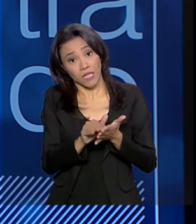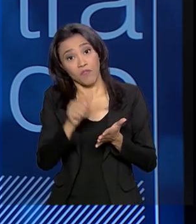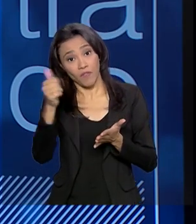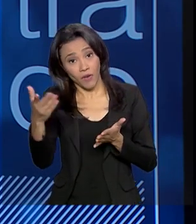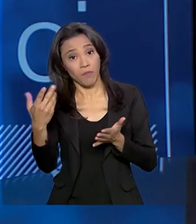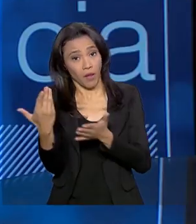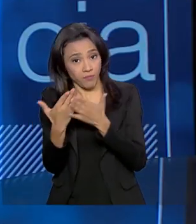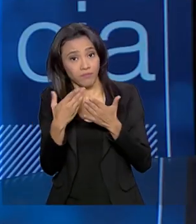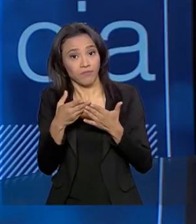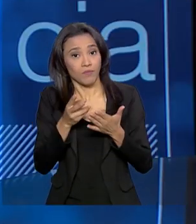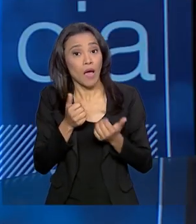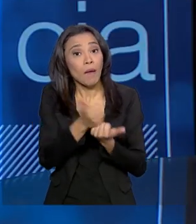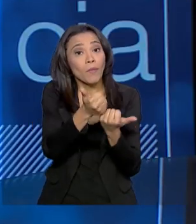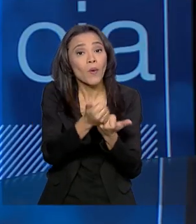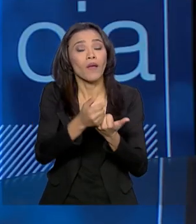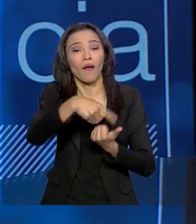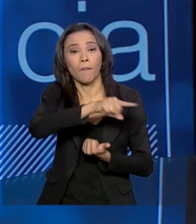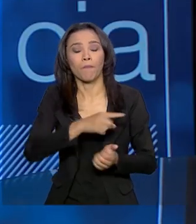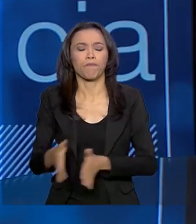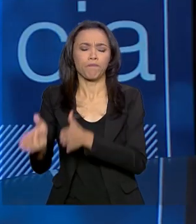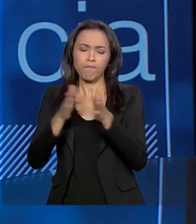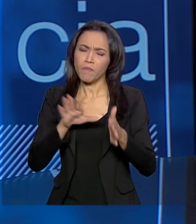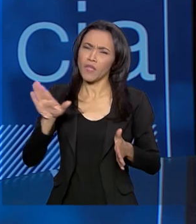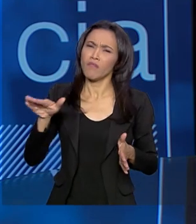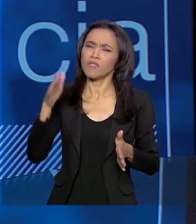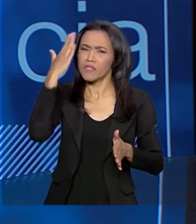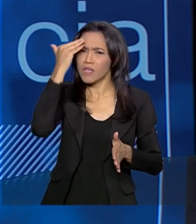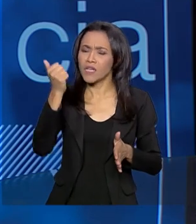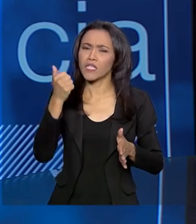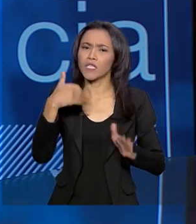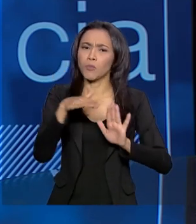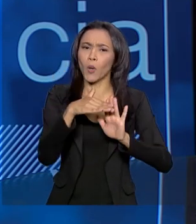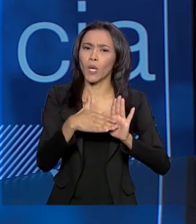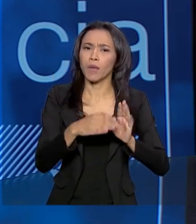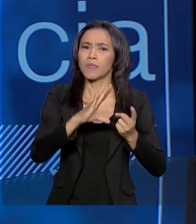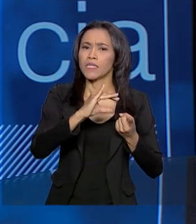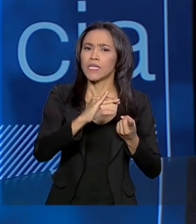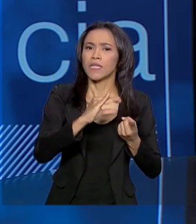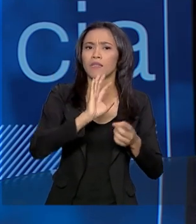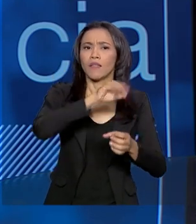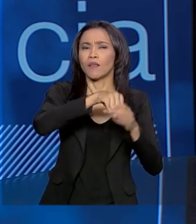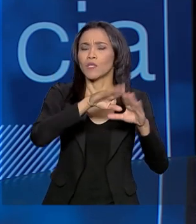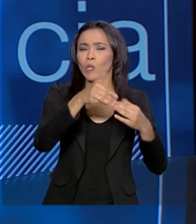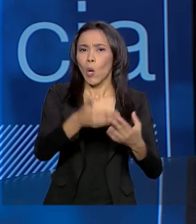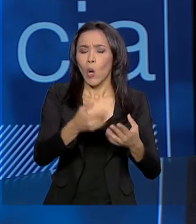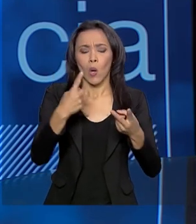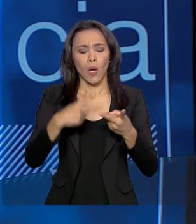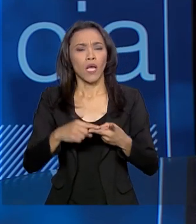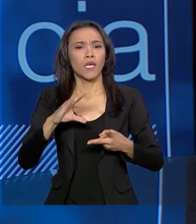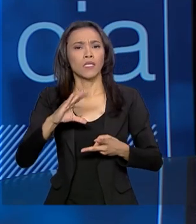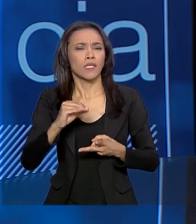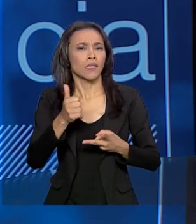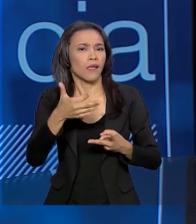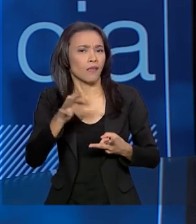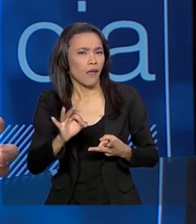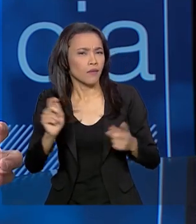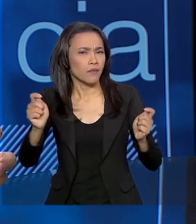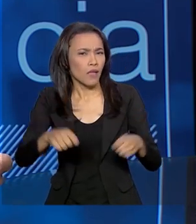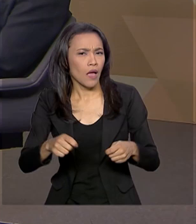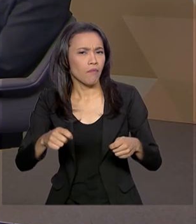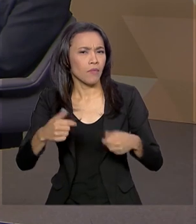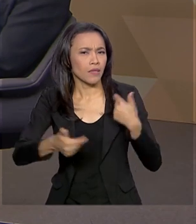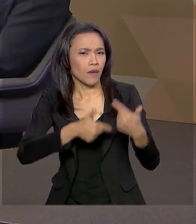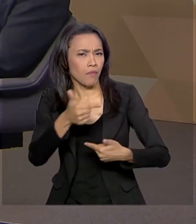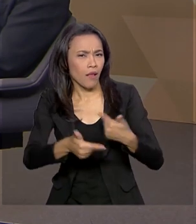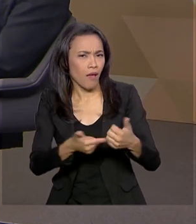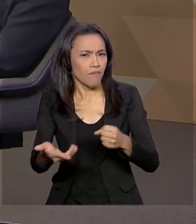O senhor acha também que com programas como Ciência na Escola, o Ciência 10, a gente pode trabalhar a base e a escala?